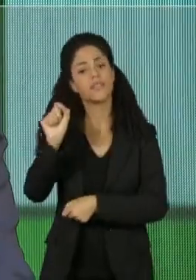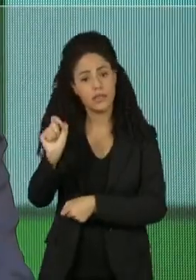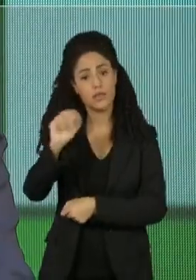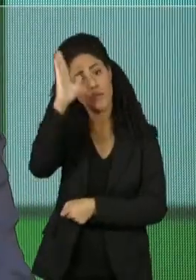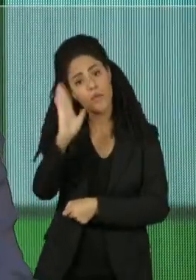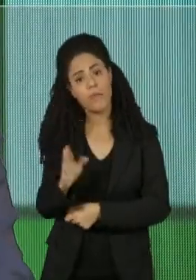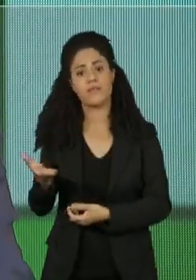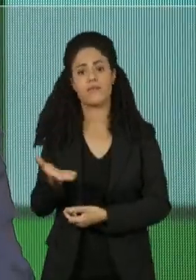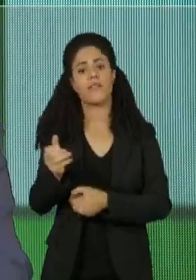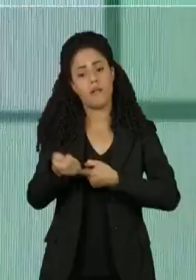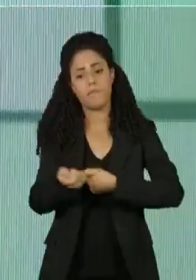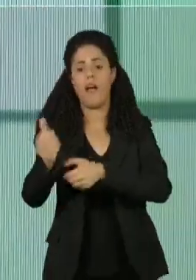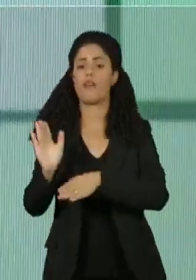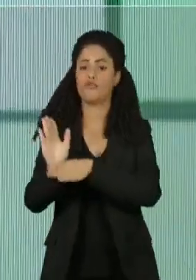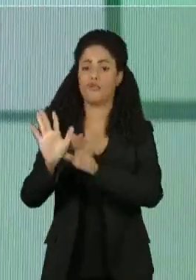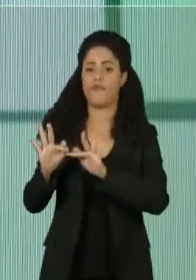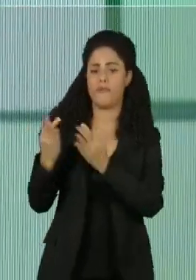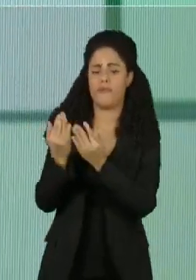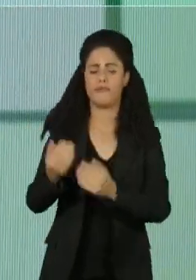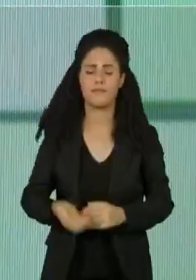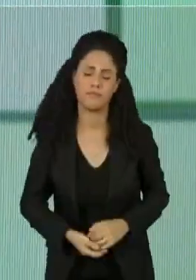emergencial e isso salvou muita gente. Terceiro candidato.